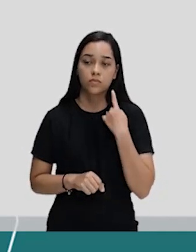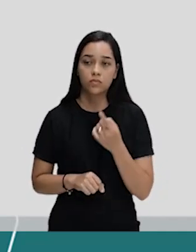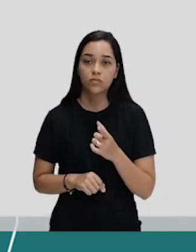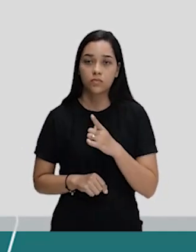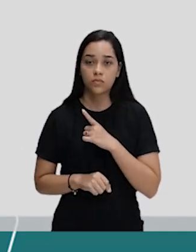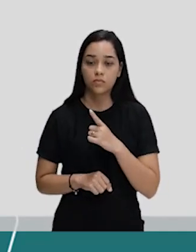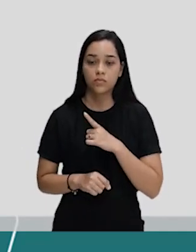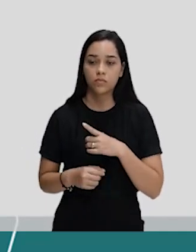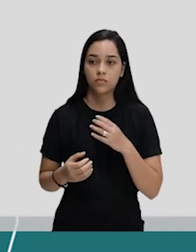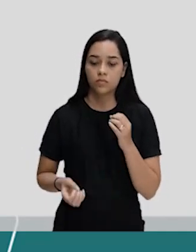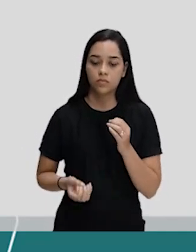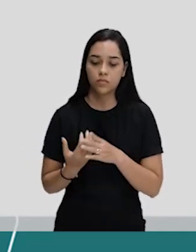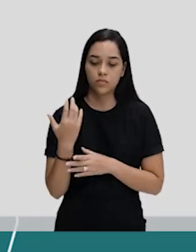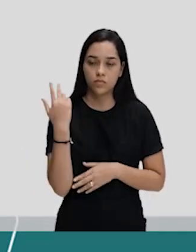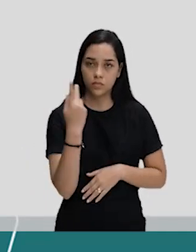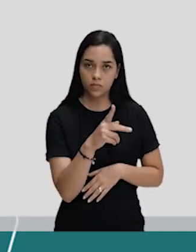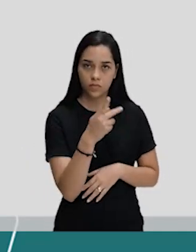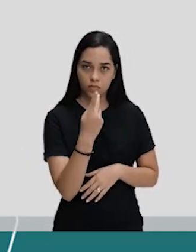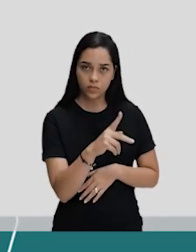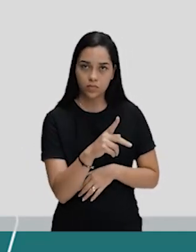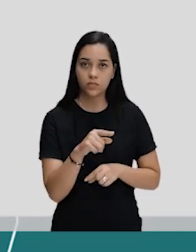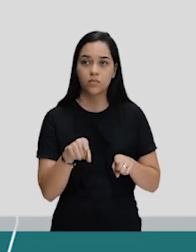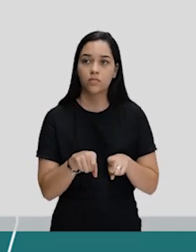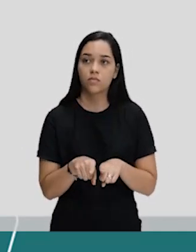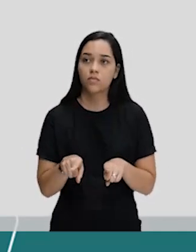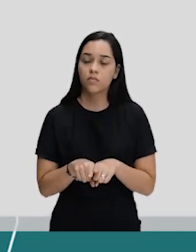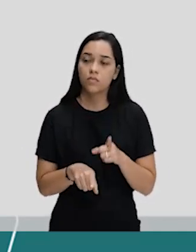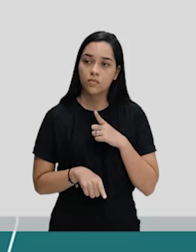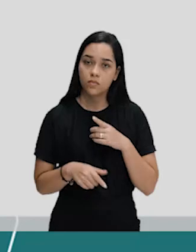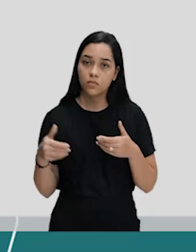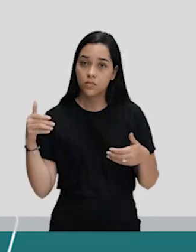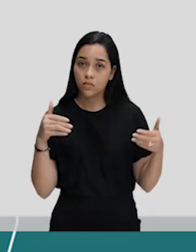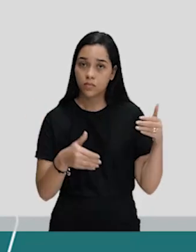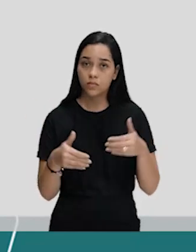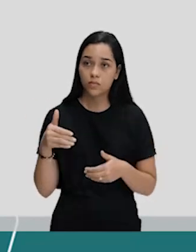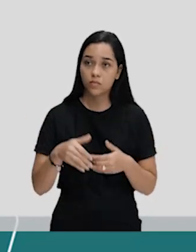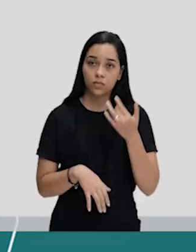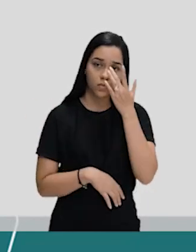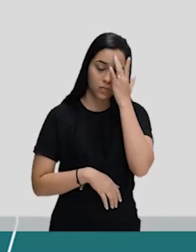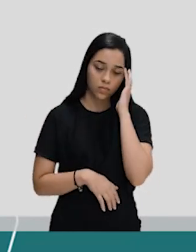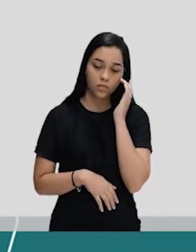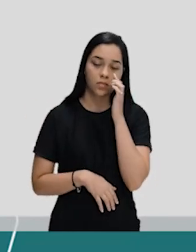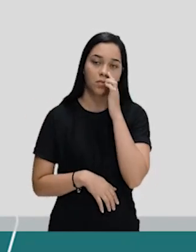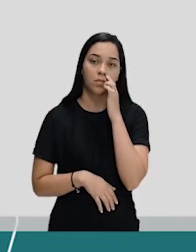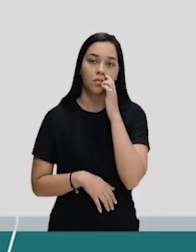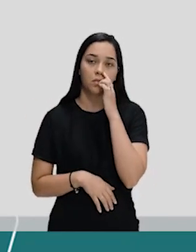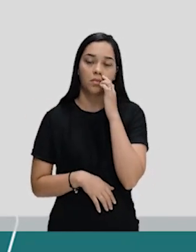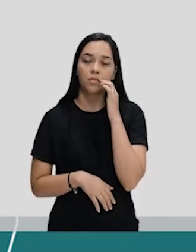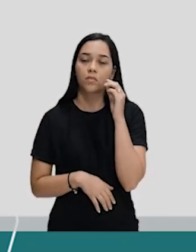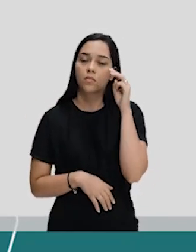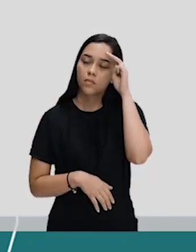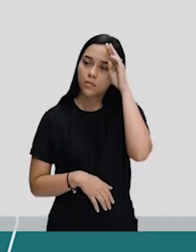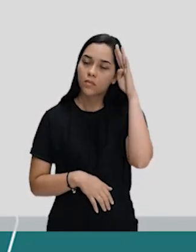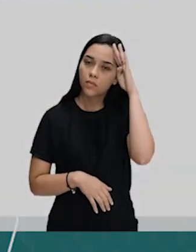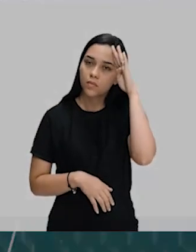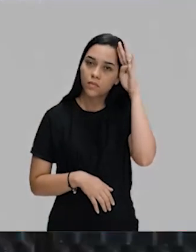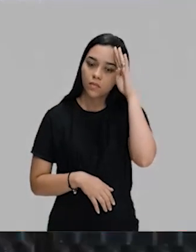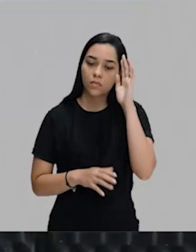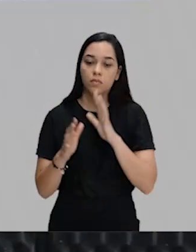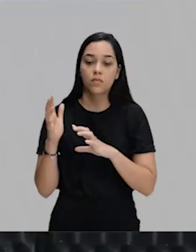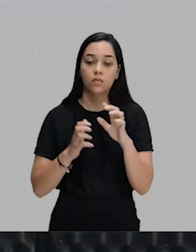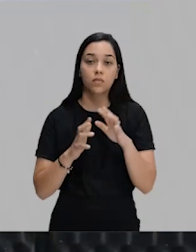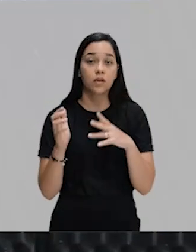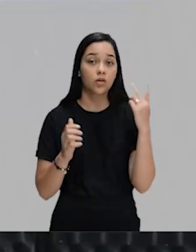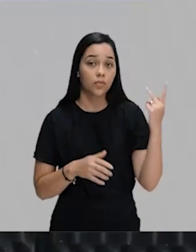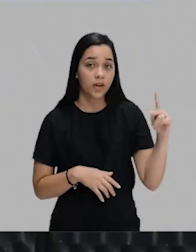ali a origem dela, a partir da participação dos militares do Exército Brasileiro na Guerra do Paraguai.